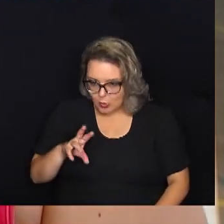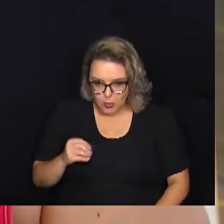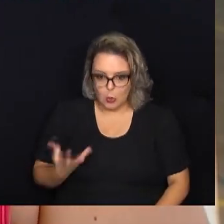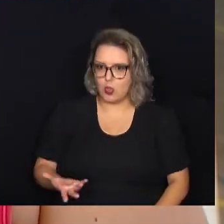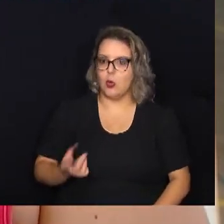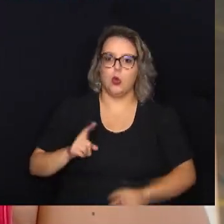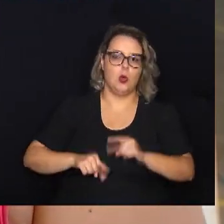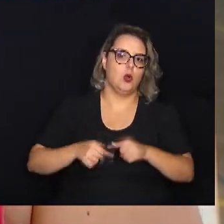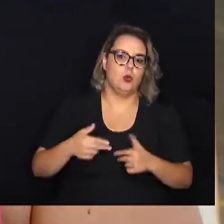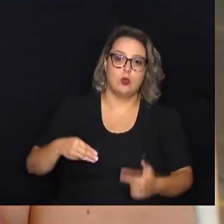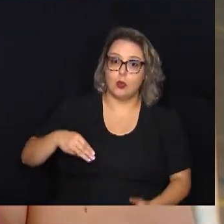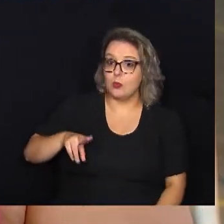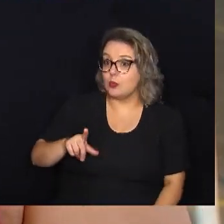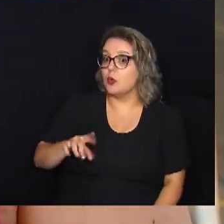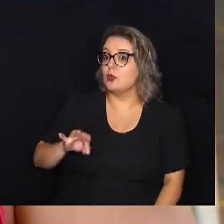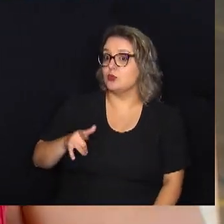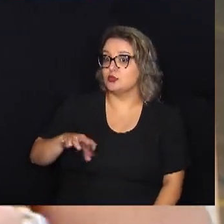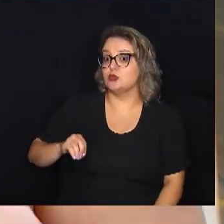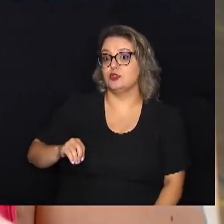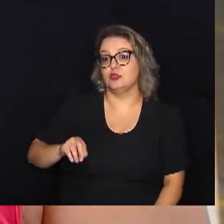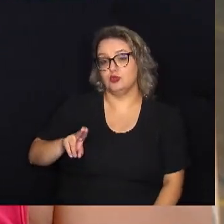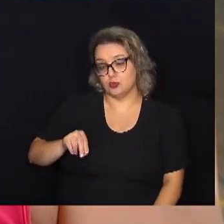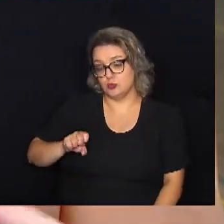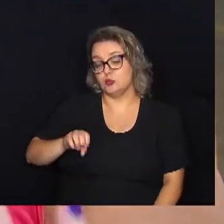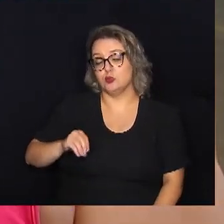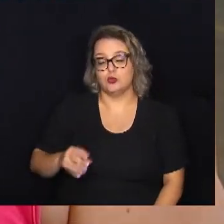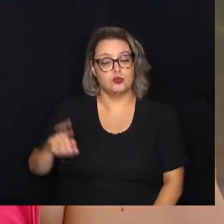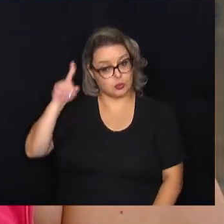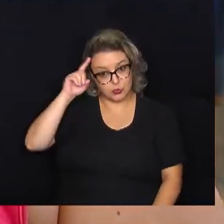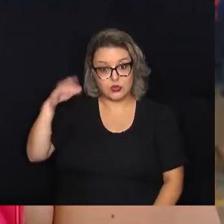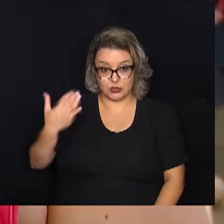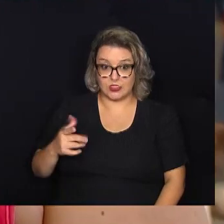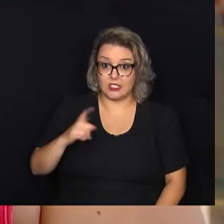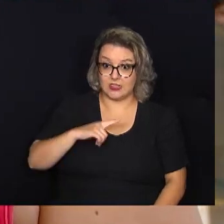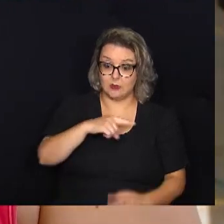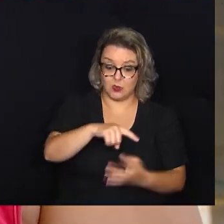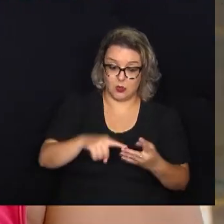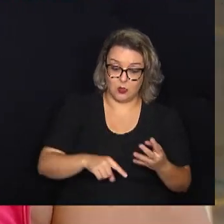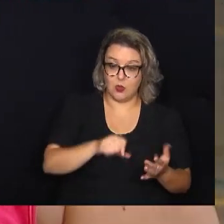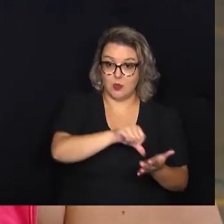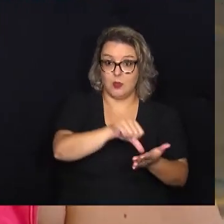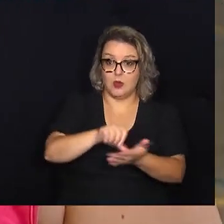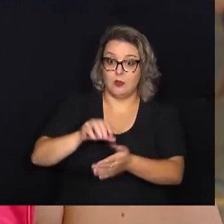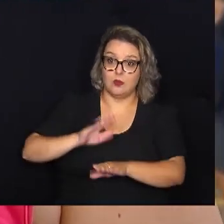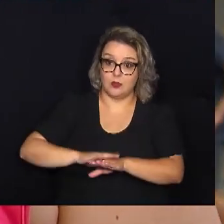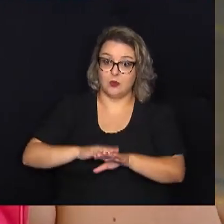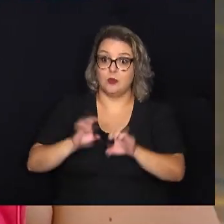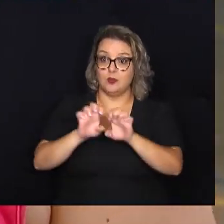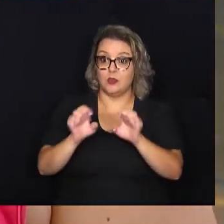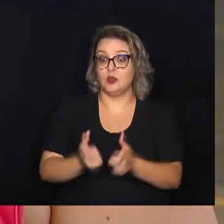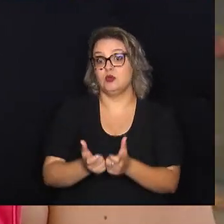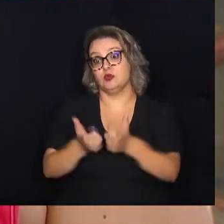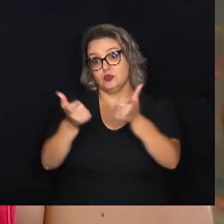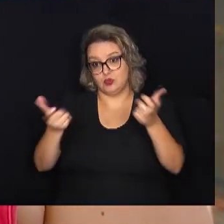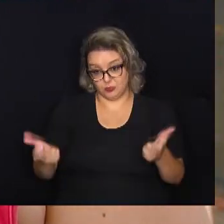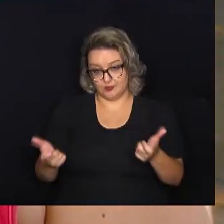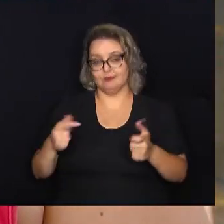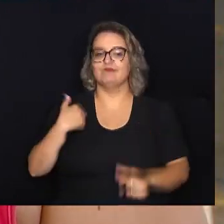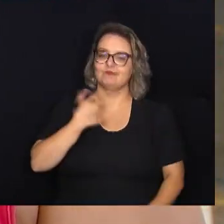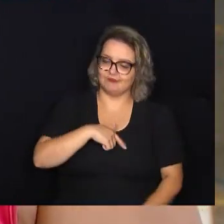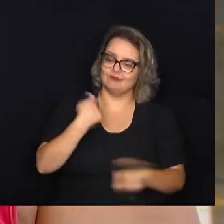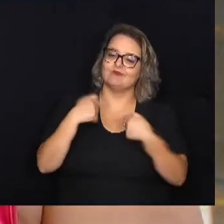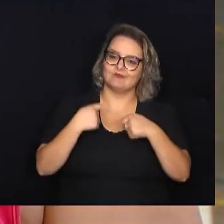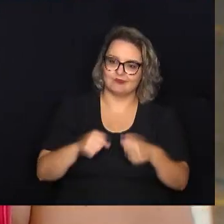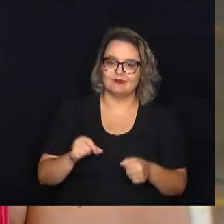Produtos multiusos, esse do dia a dia mesmo. Porque como a gente tem 4 unidades em funcionamento, uma estrutura muito grande, a gente precisa